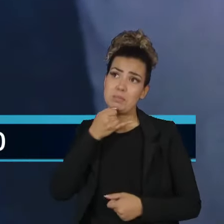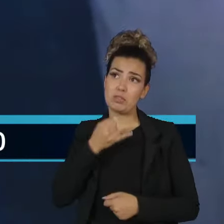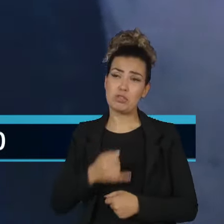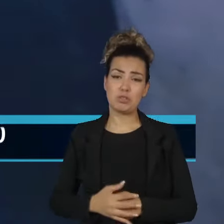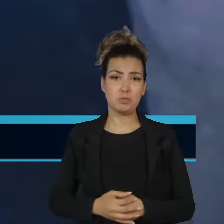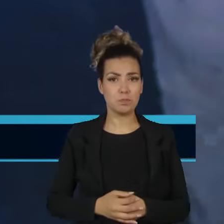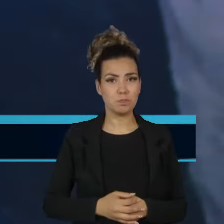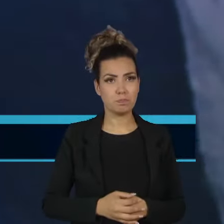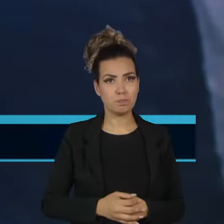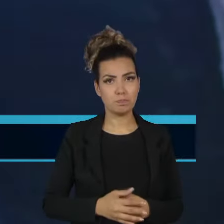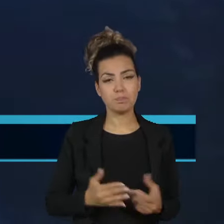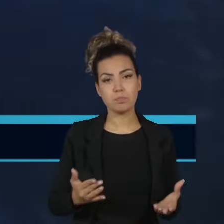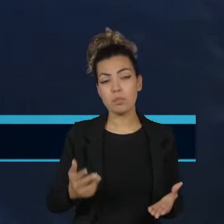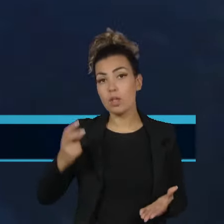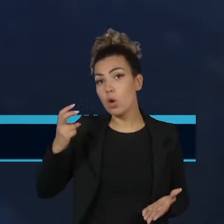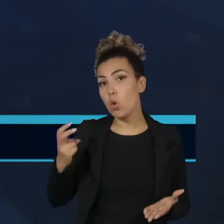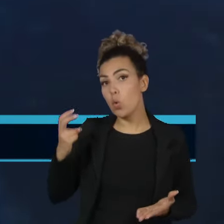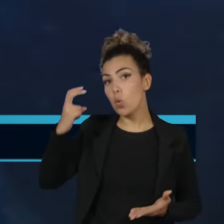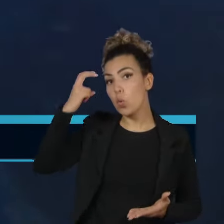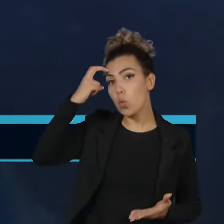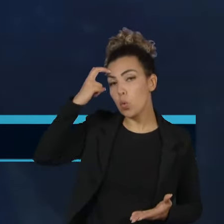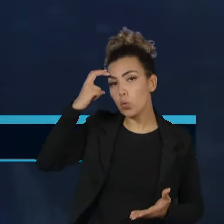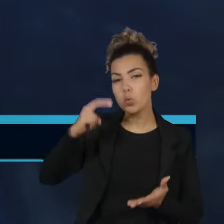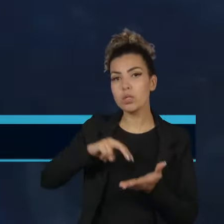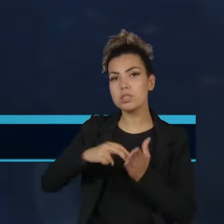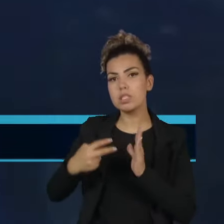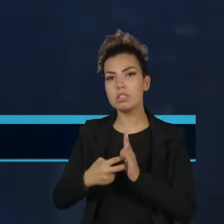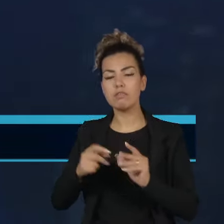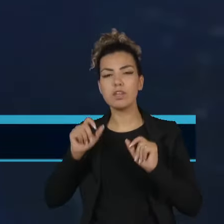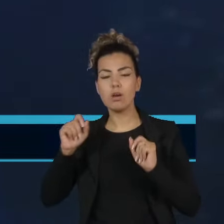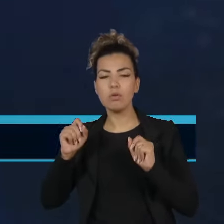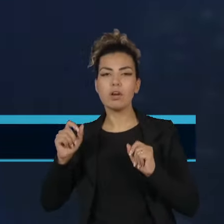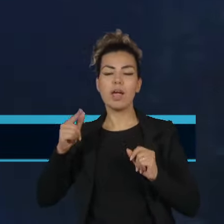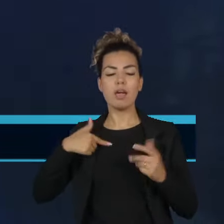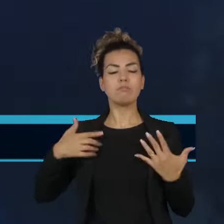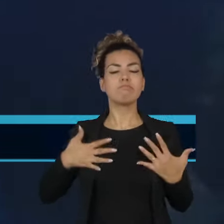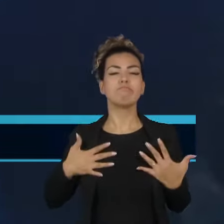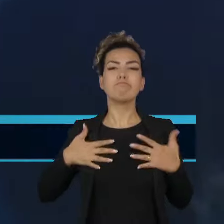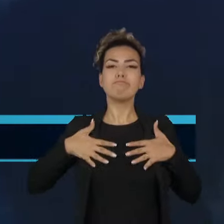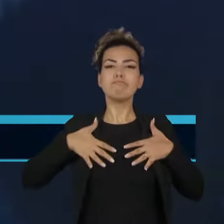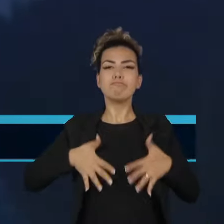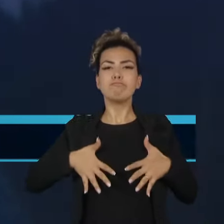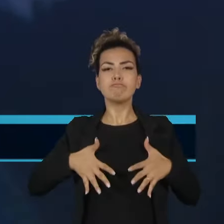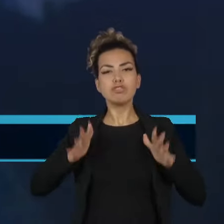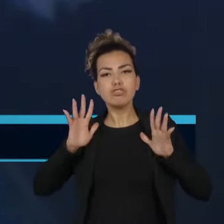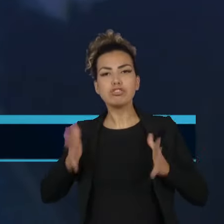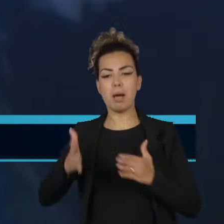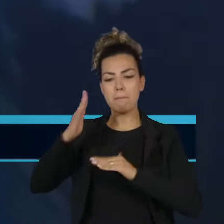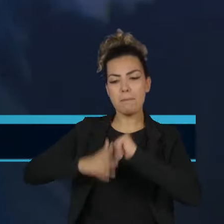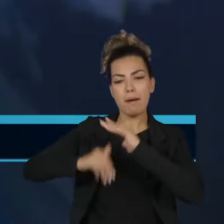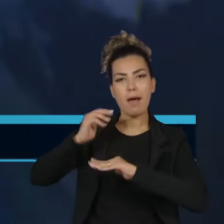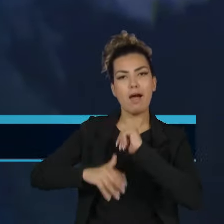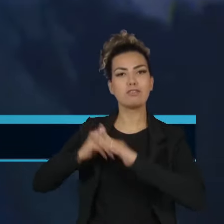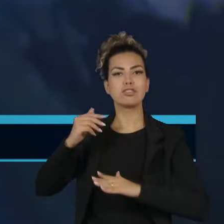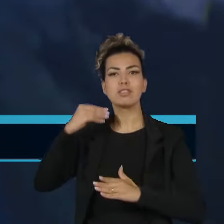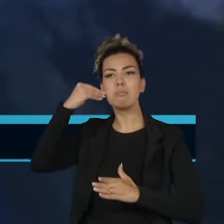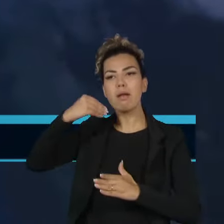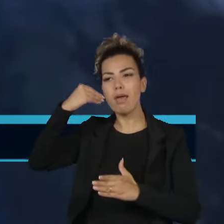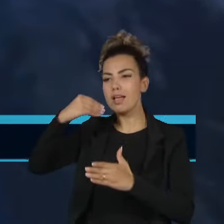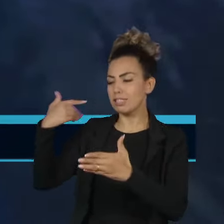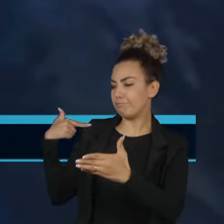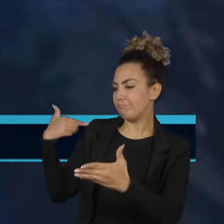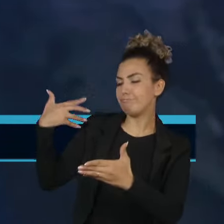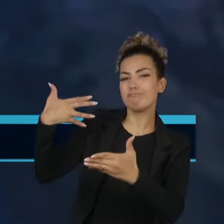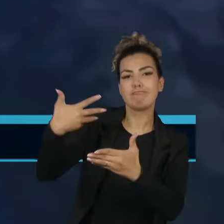Cultura é o conjunto de valores, tradições, crenças e práticas que caracterizam um povo. Sem ela, não existem história, sociedade